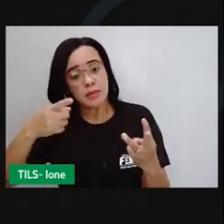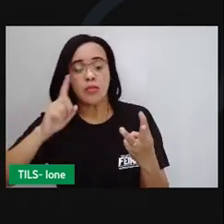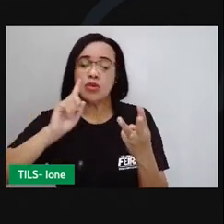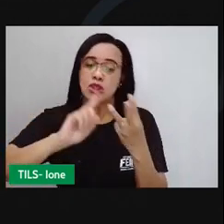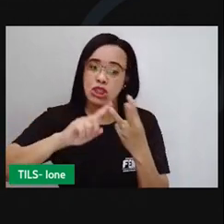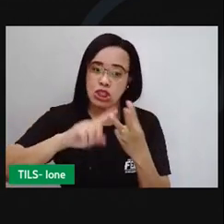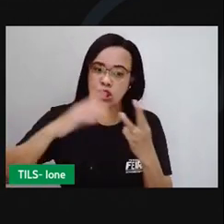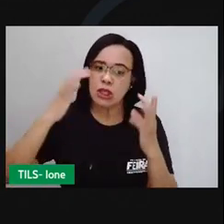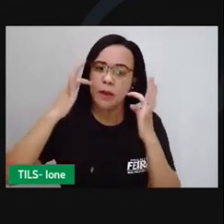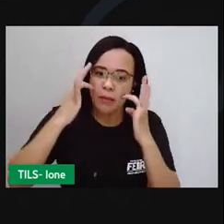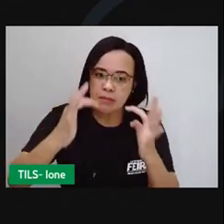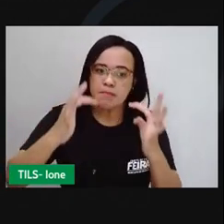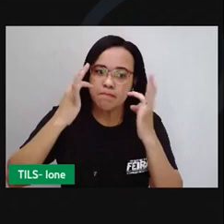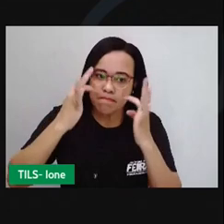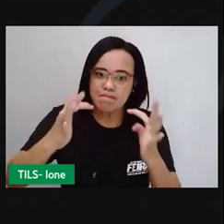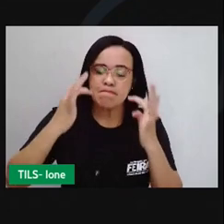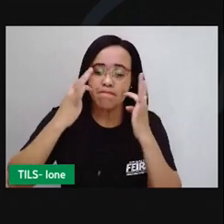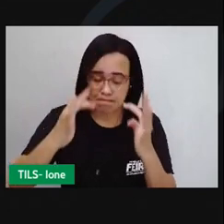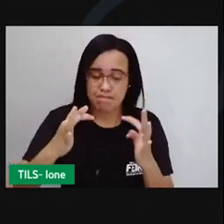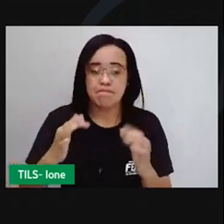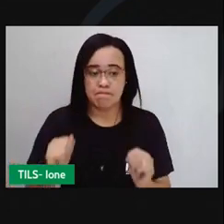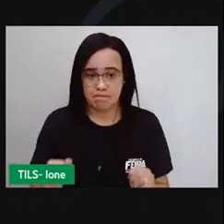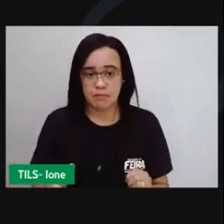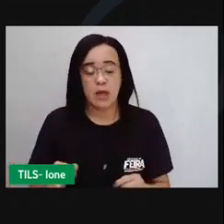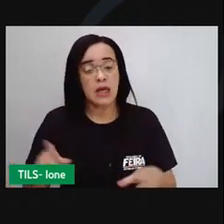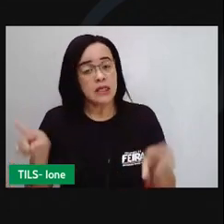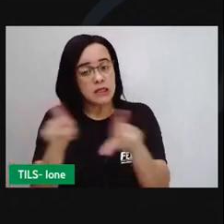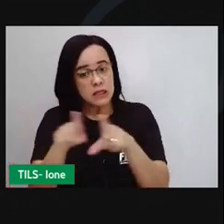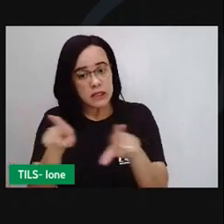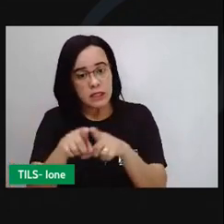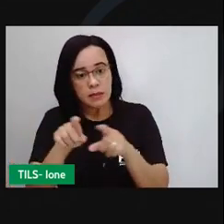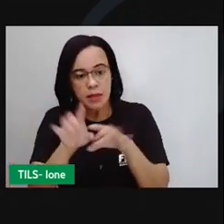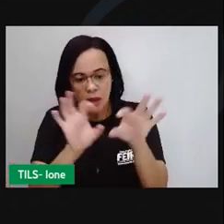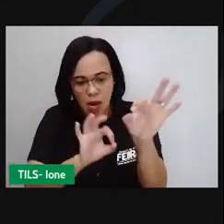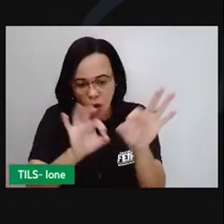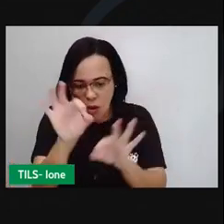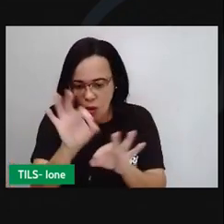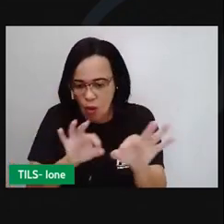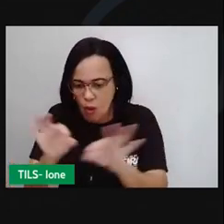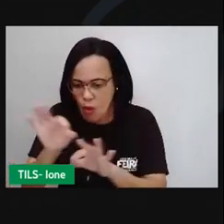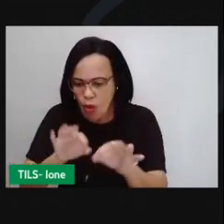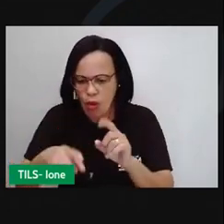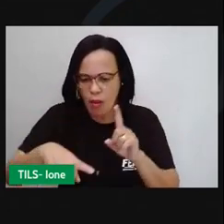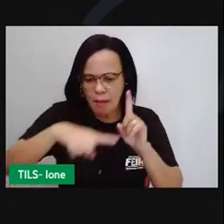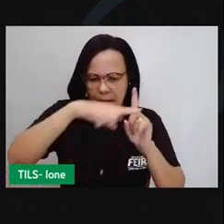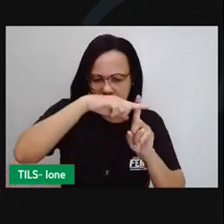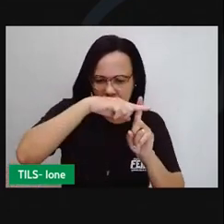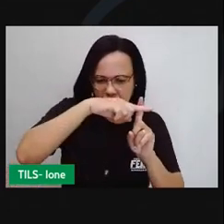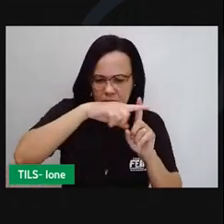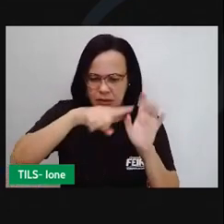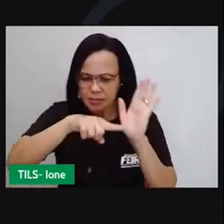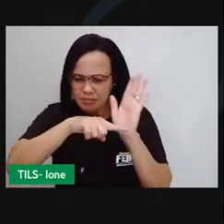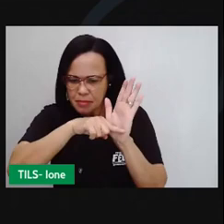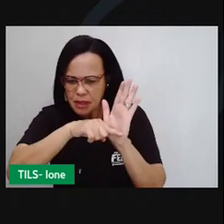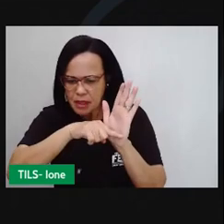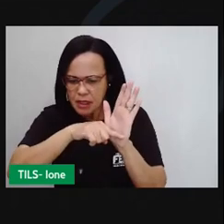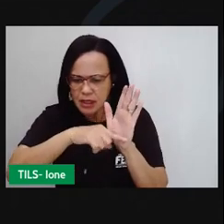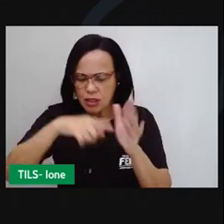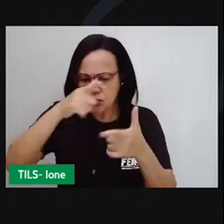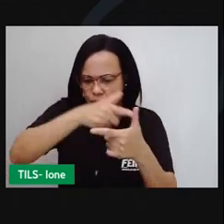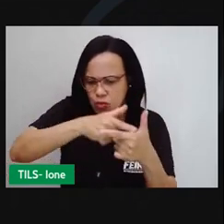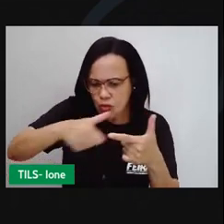Arme a continha a partir do momento do que você descobriu qual operação você precisa fazer.